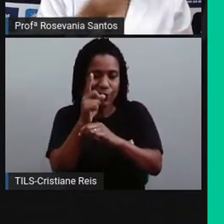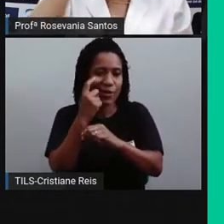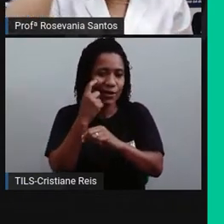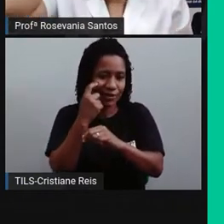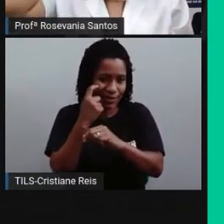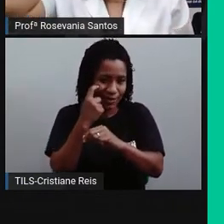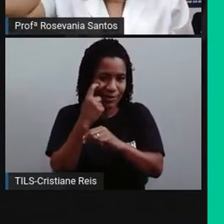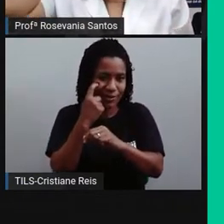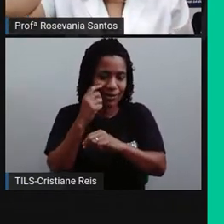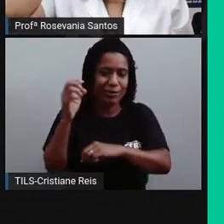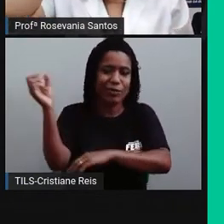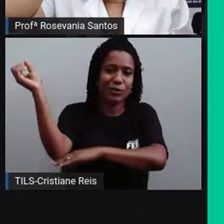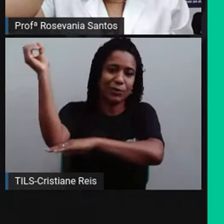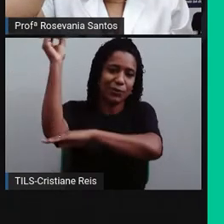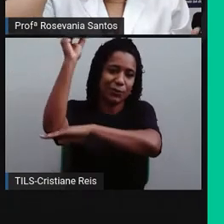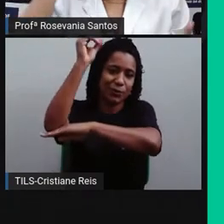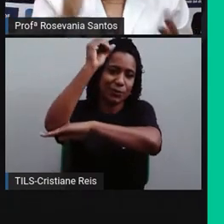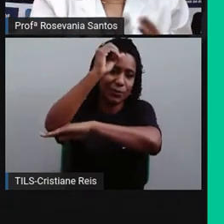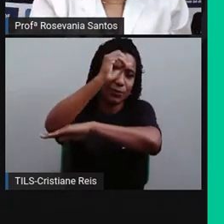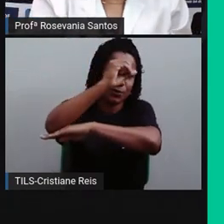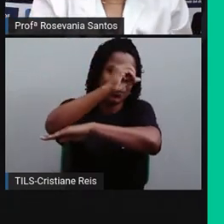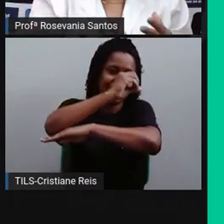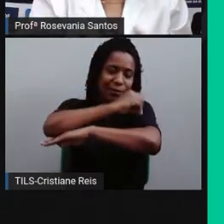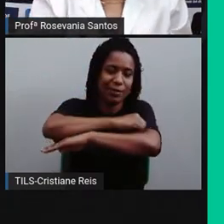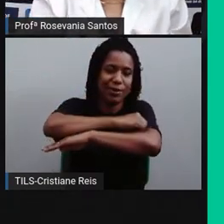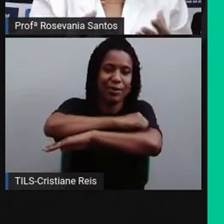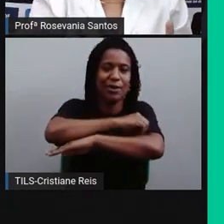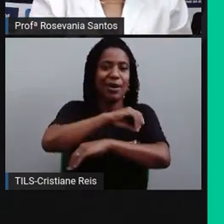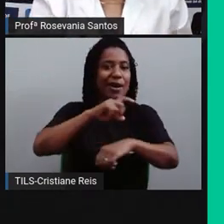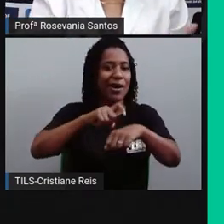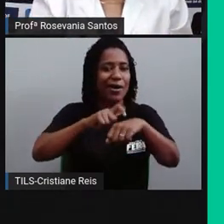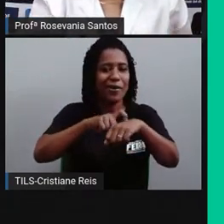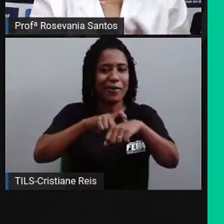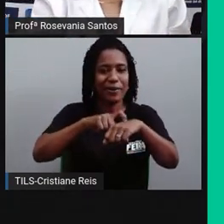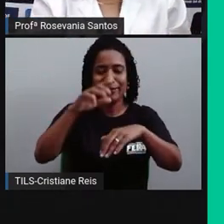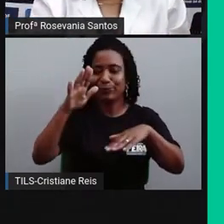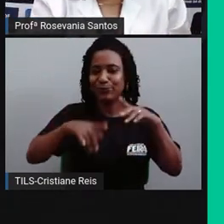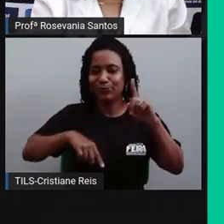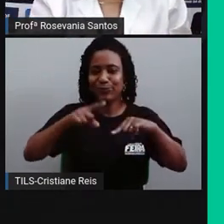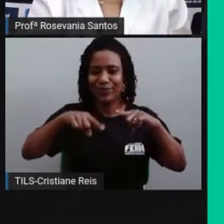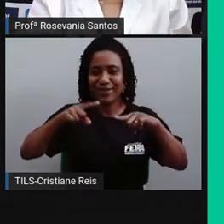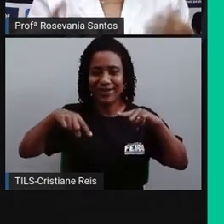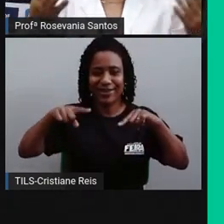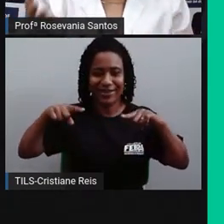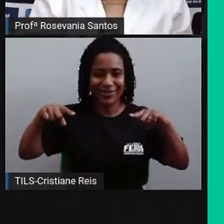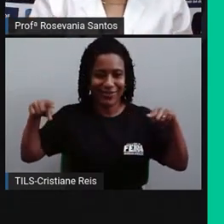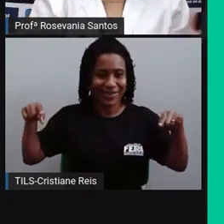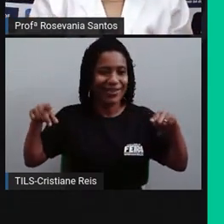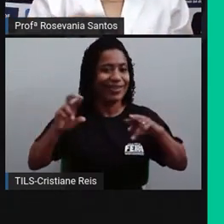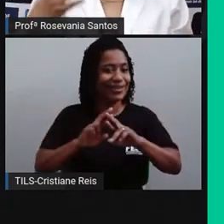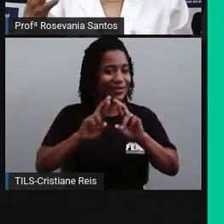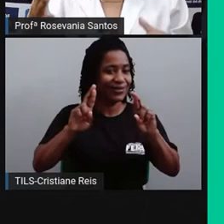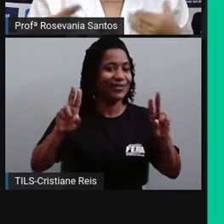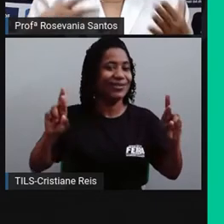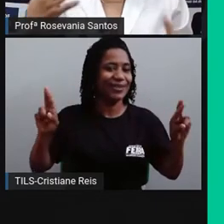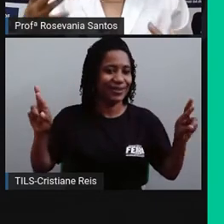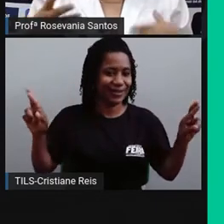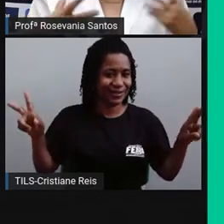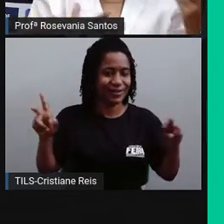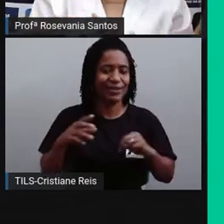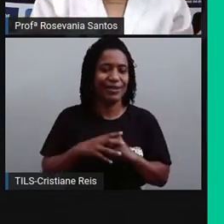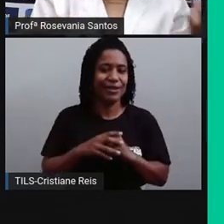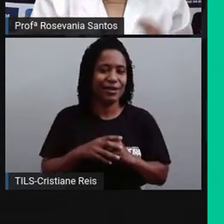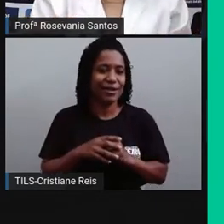hora. Com isso, a duração das horas variava de acordo com a estação. Aí, lembra? Quando nós